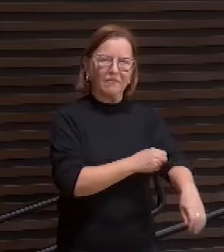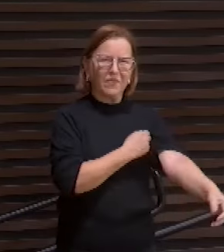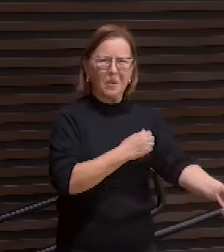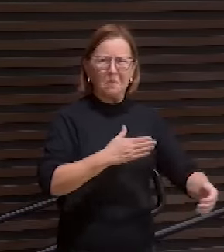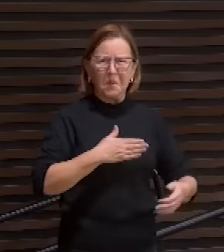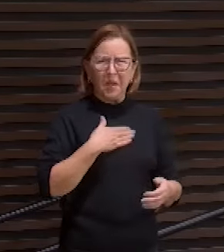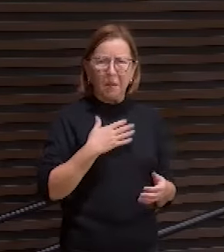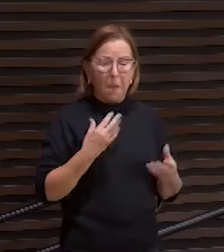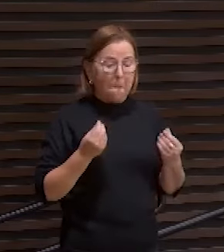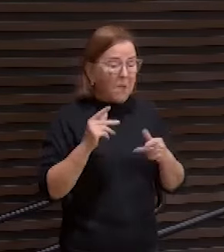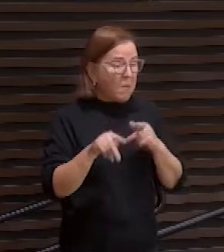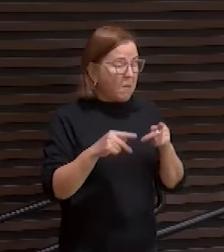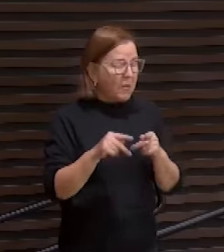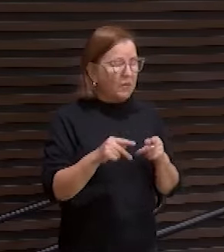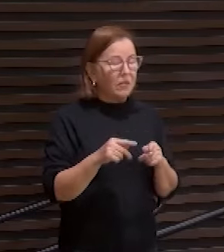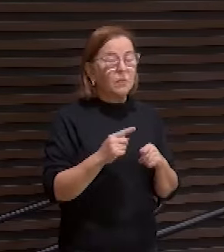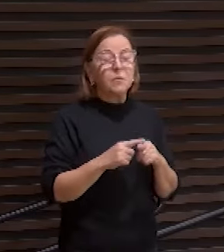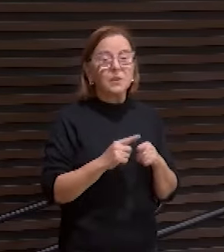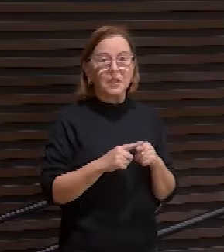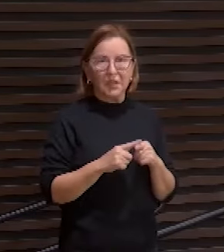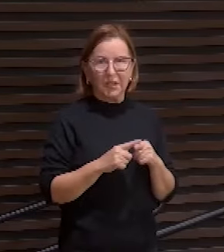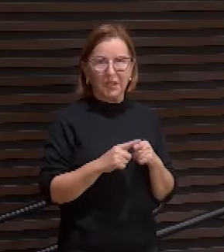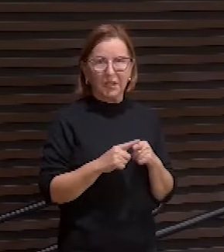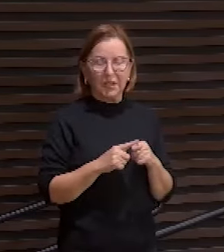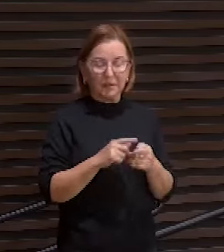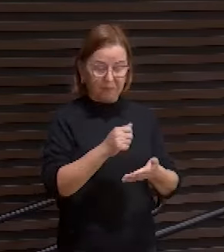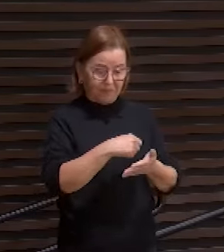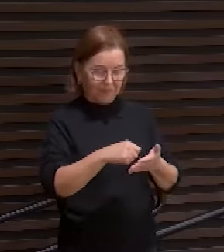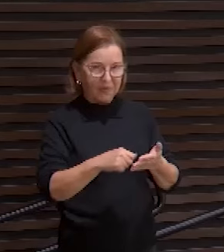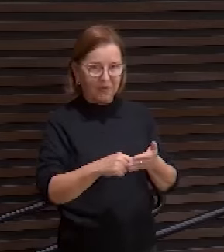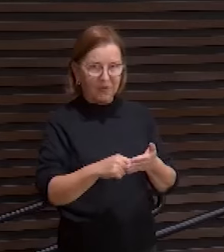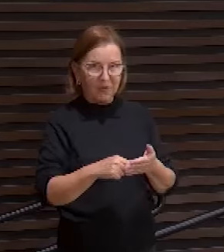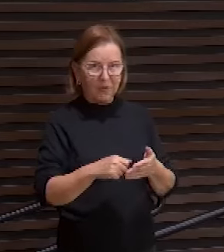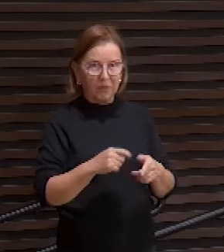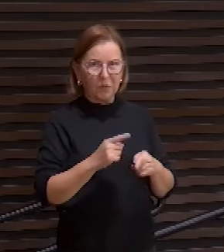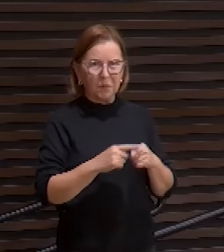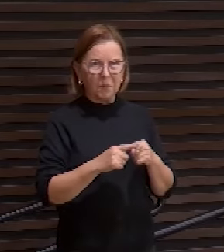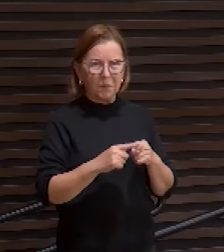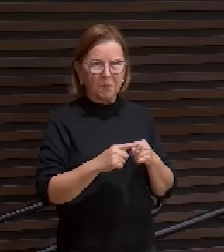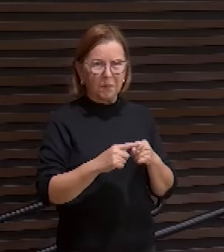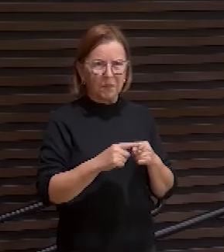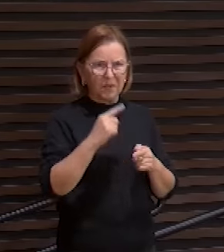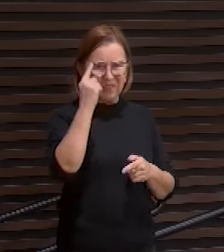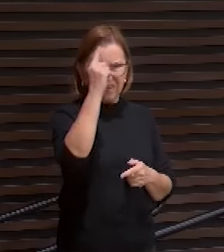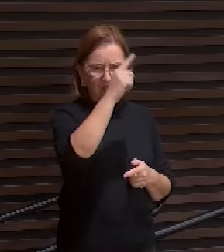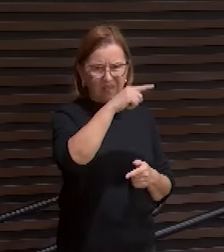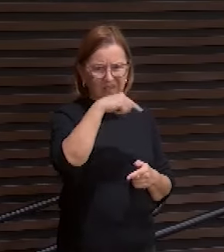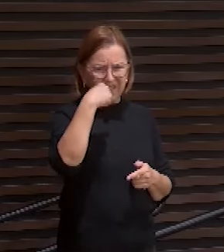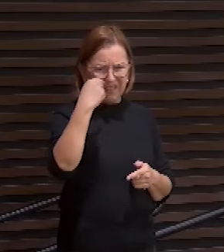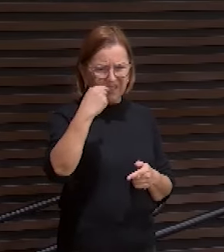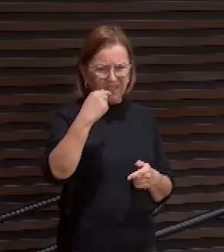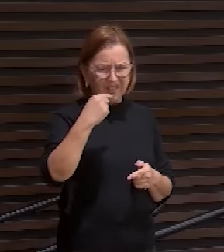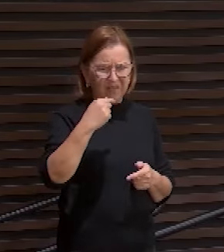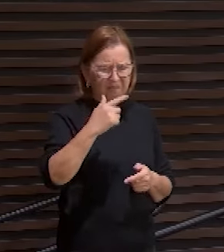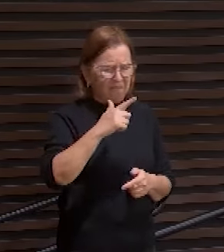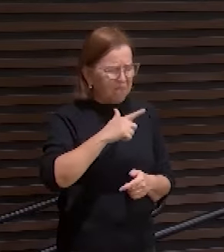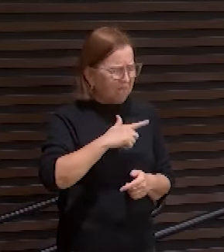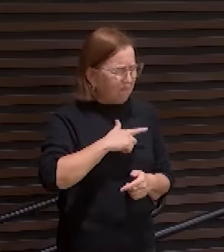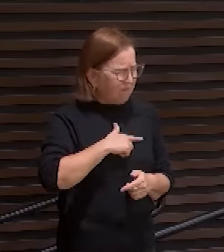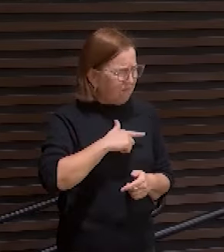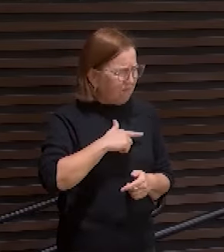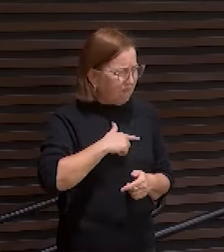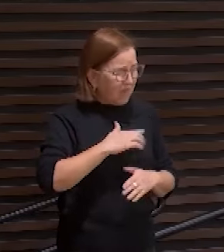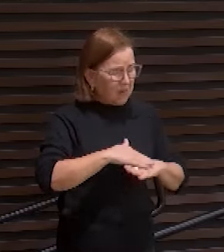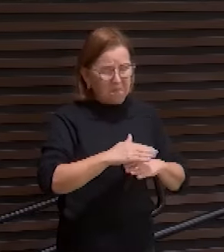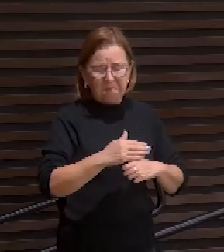Pasmaram muitos à vista dele. Por quê? Está escrito ali. Pois o seu aspecto estava muito desfigurado. Mais do